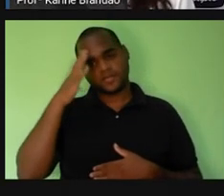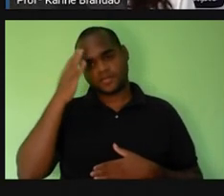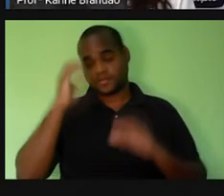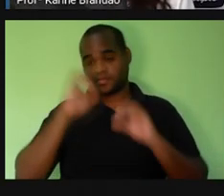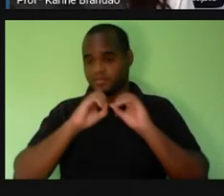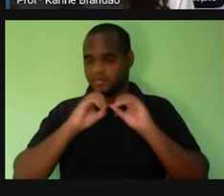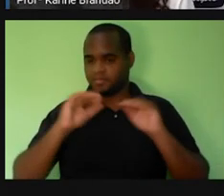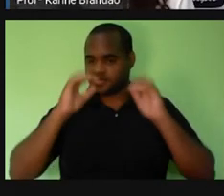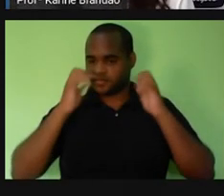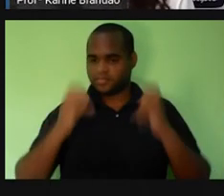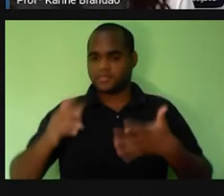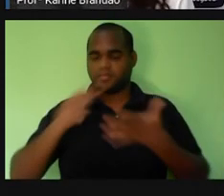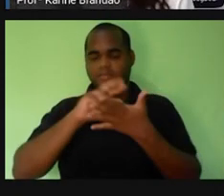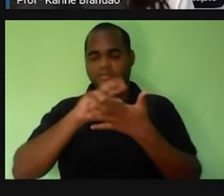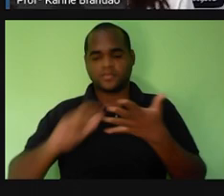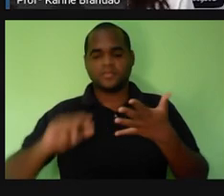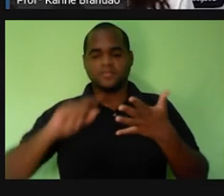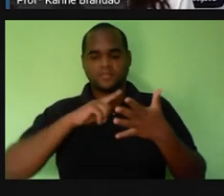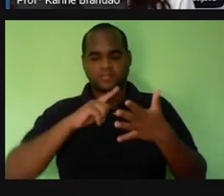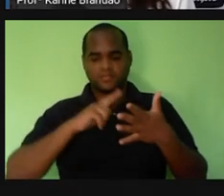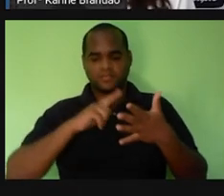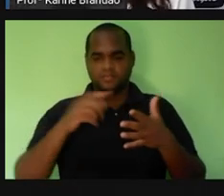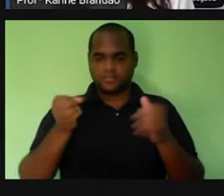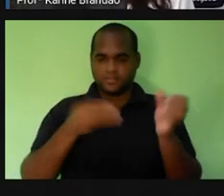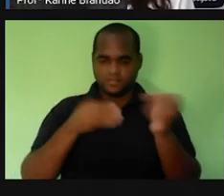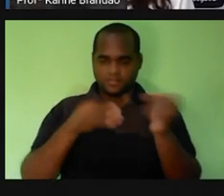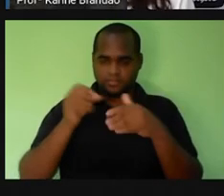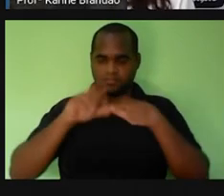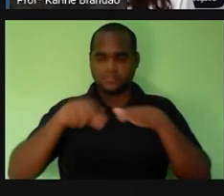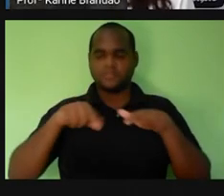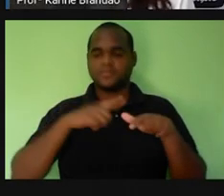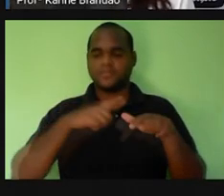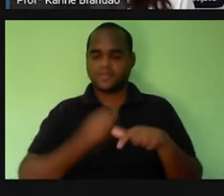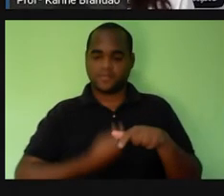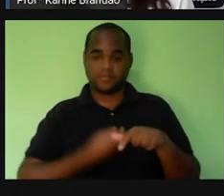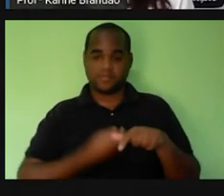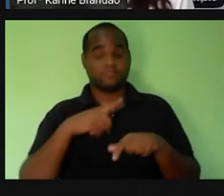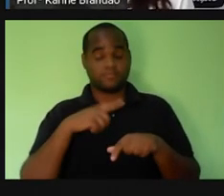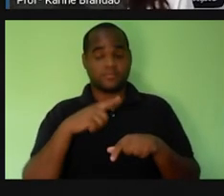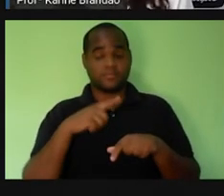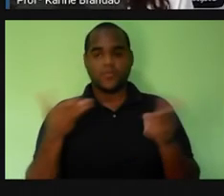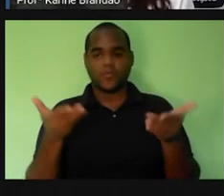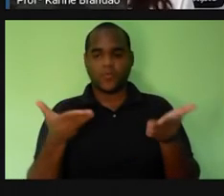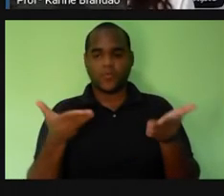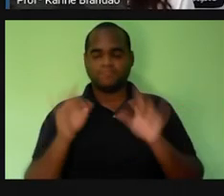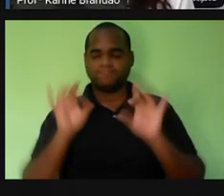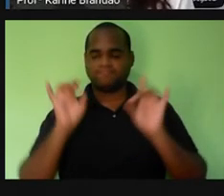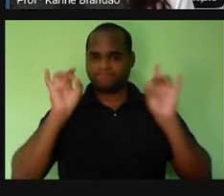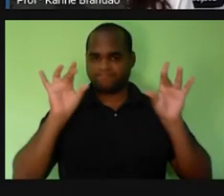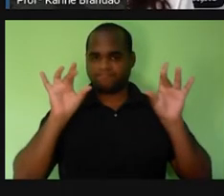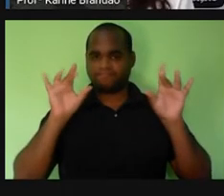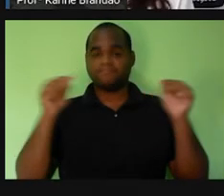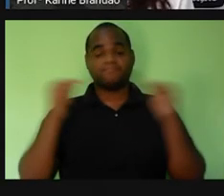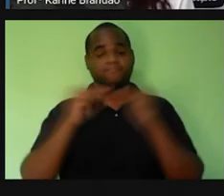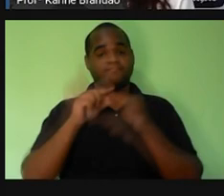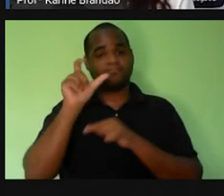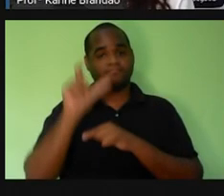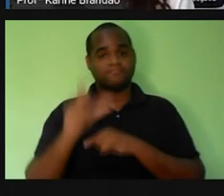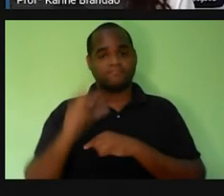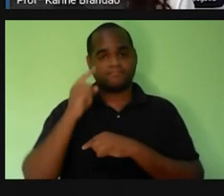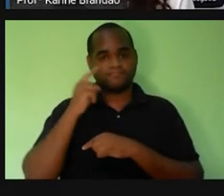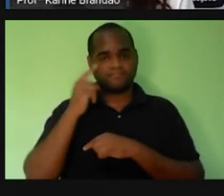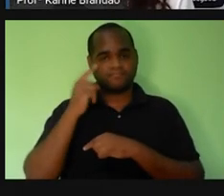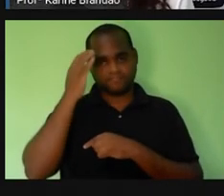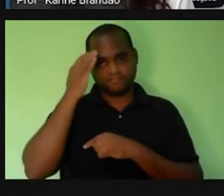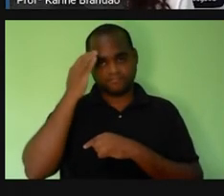diversos níveis de organização dos seres vivos. Para a aula de hoje, especificamente, a gente vai fazer um recorte